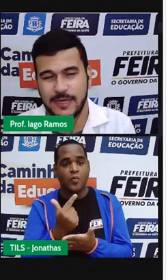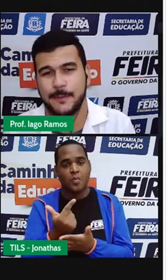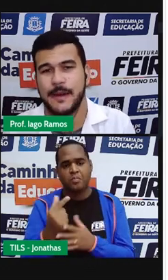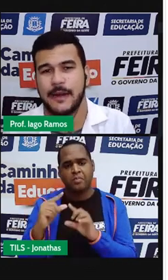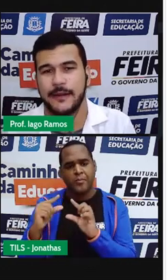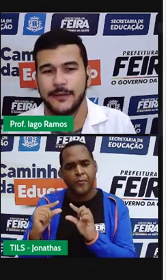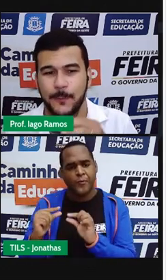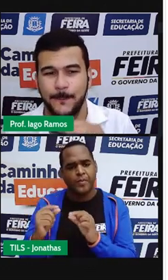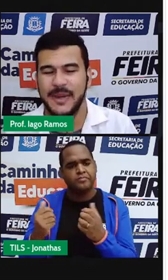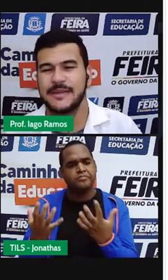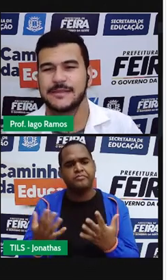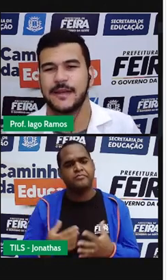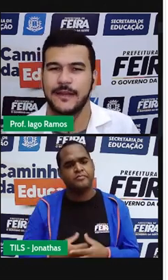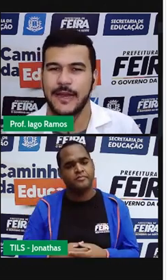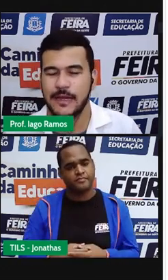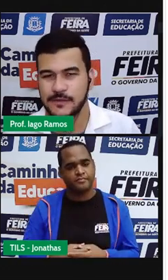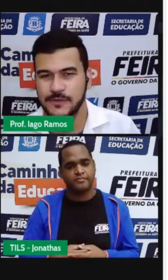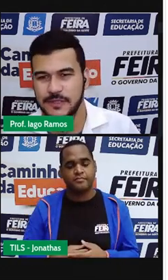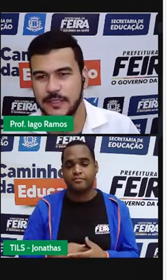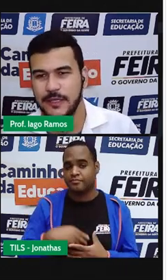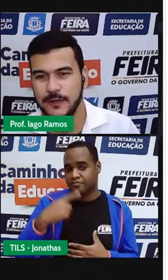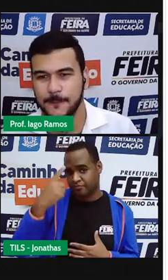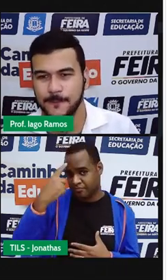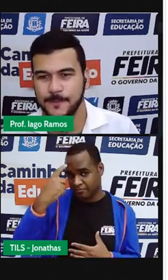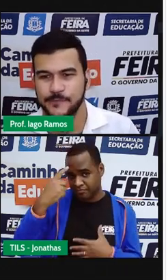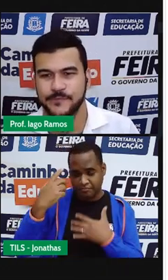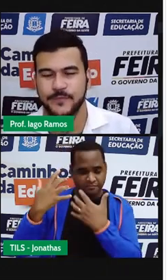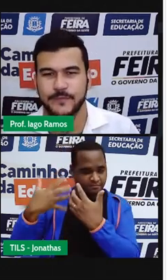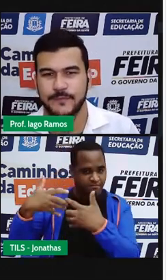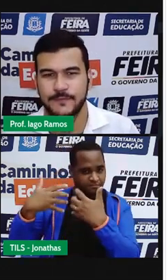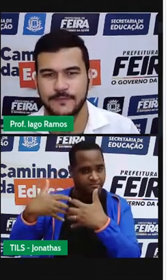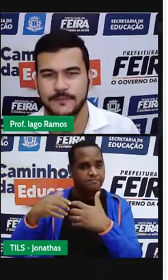menos ela paga? Então, pensa e raciocina aí.